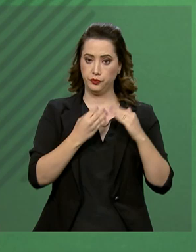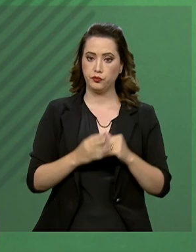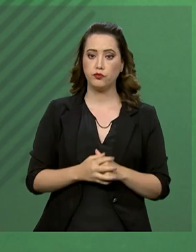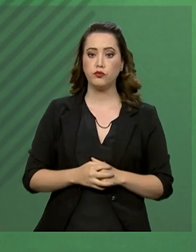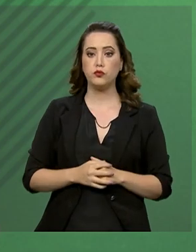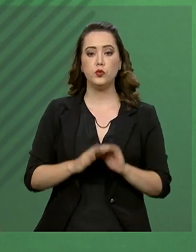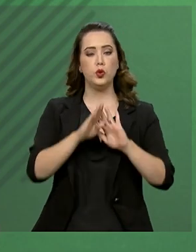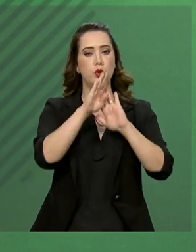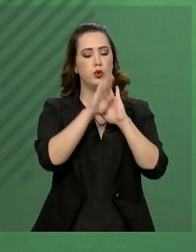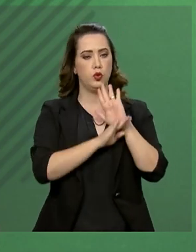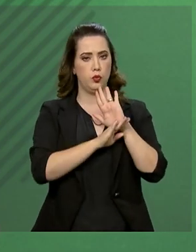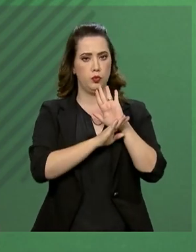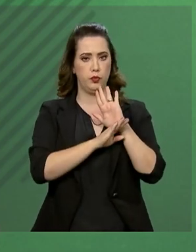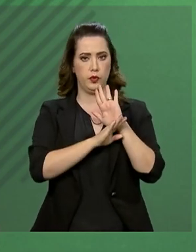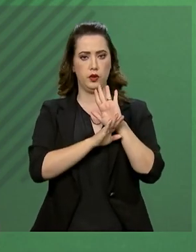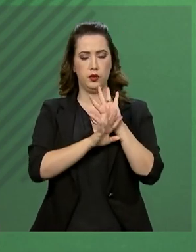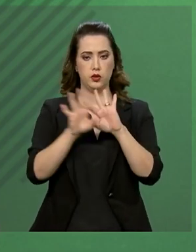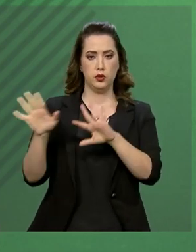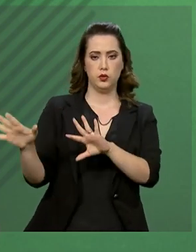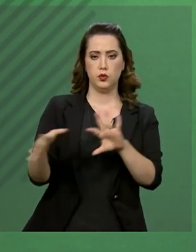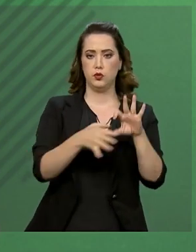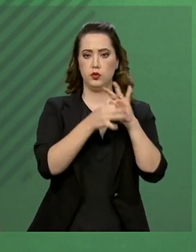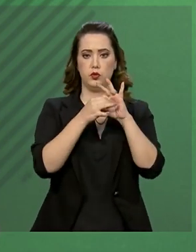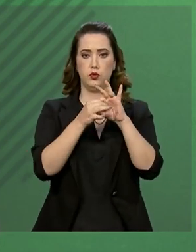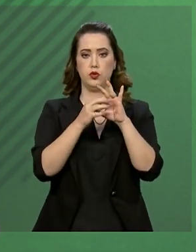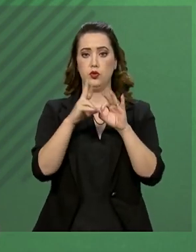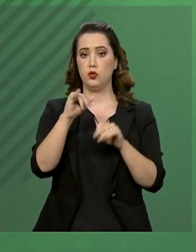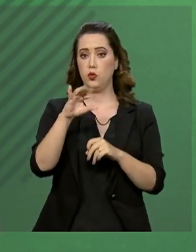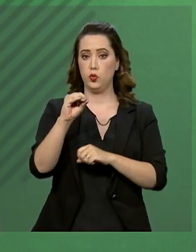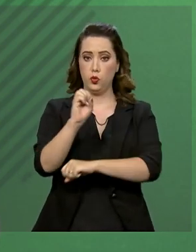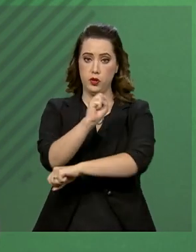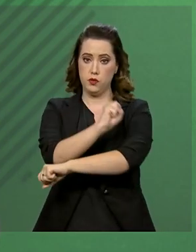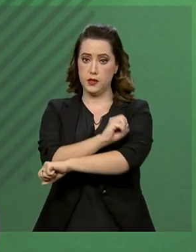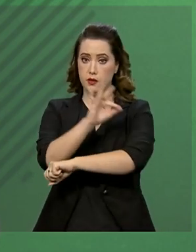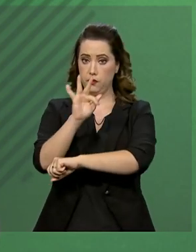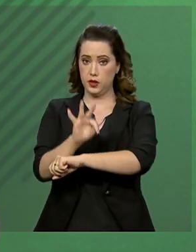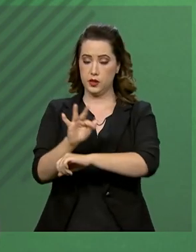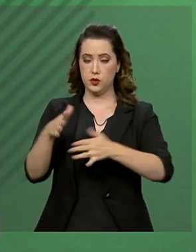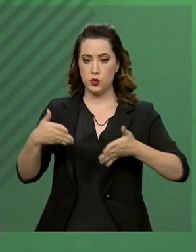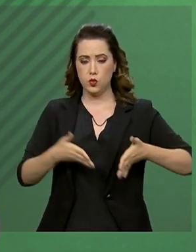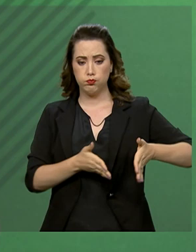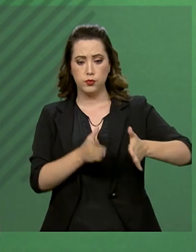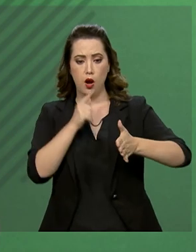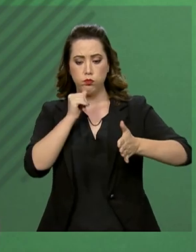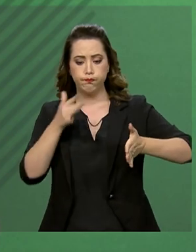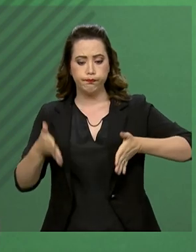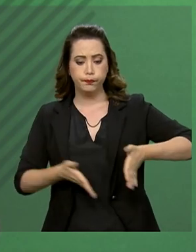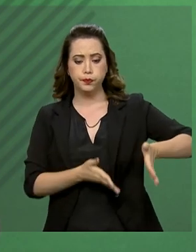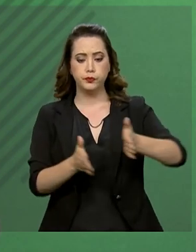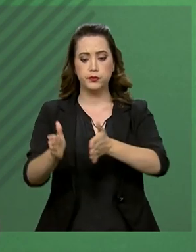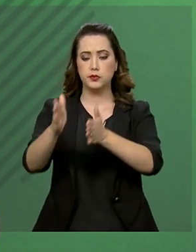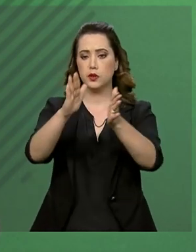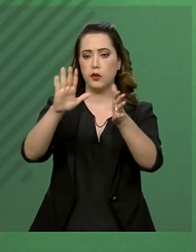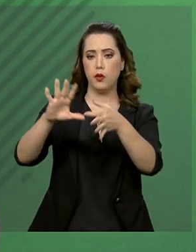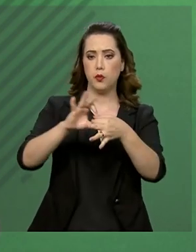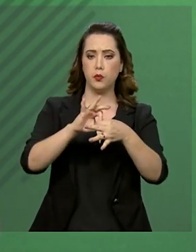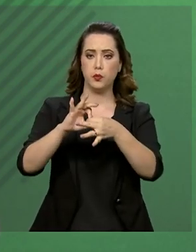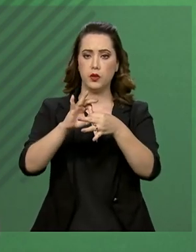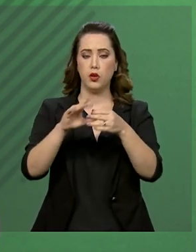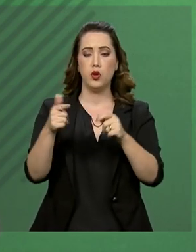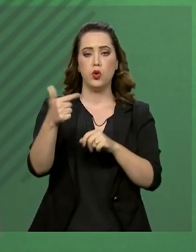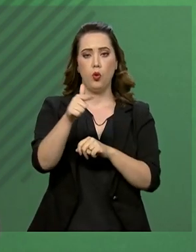do projeto de integração do Rio São Francisco e de outros empreendimentos que vão